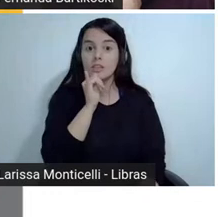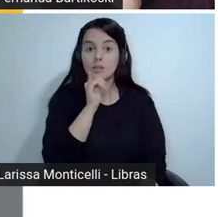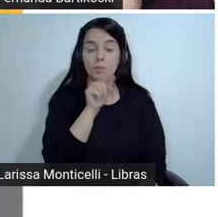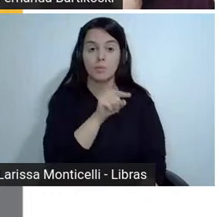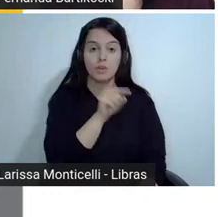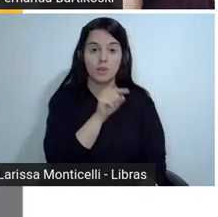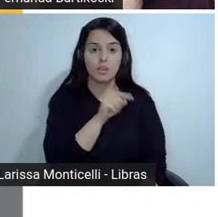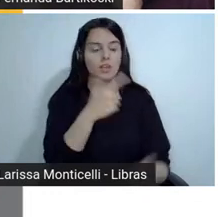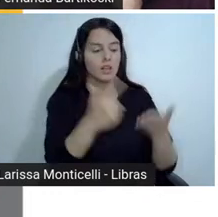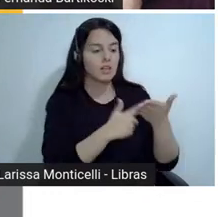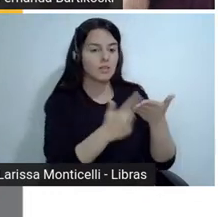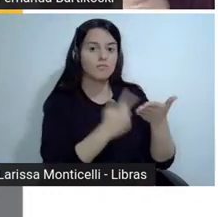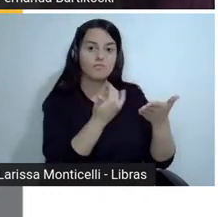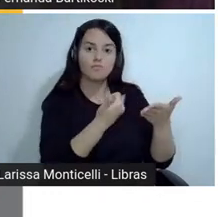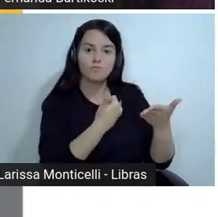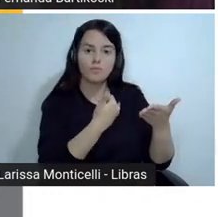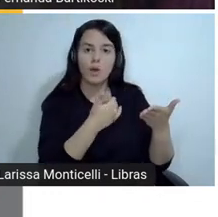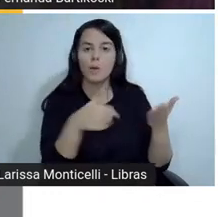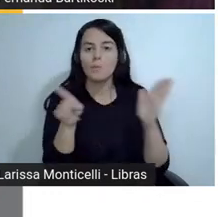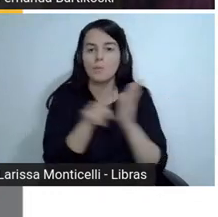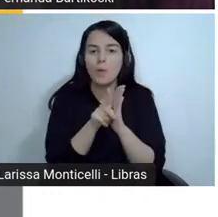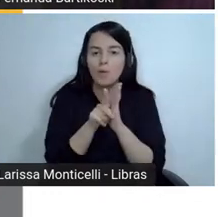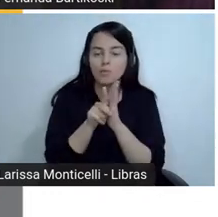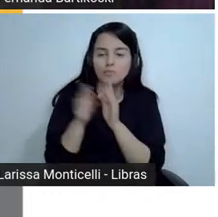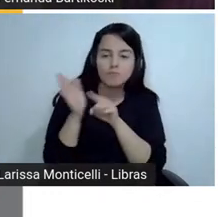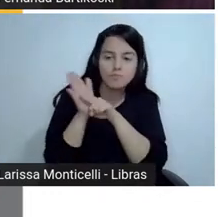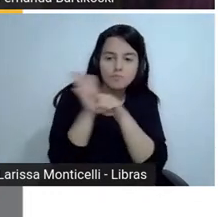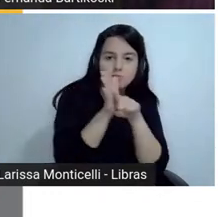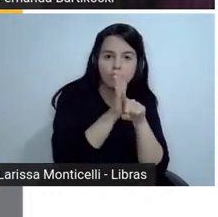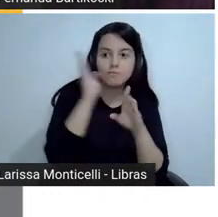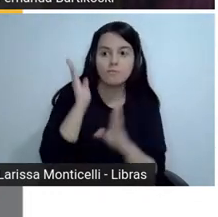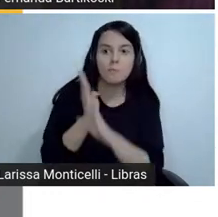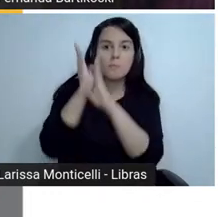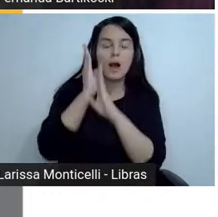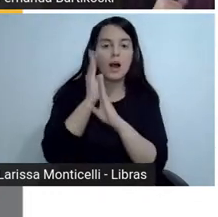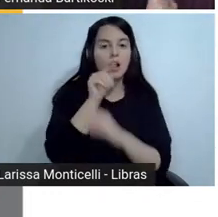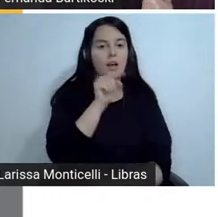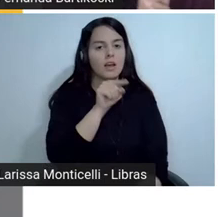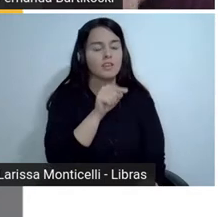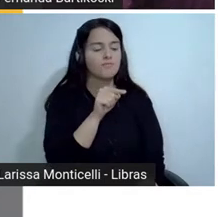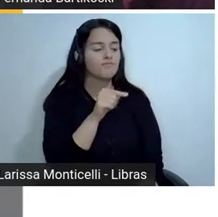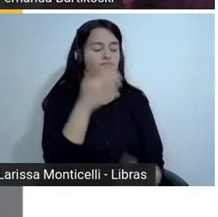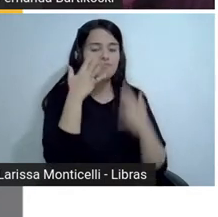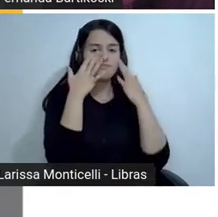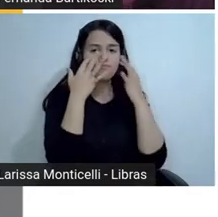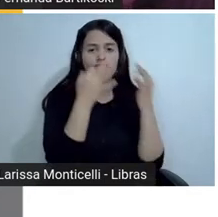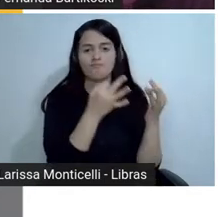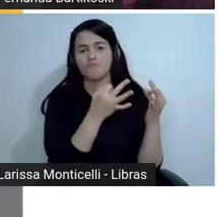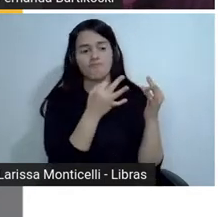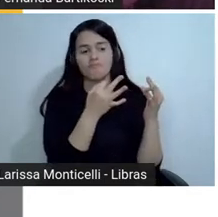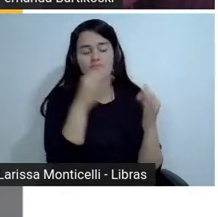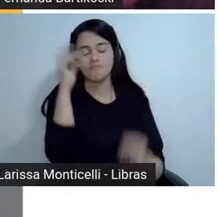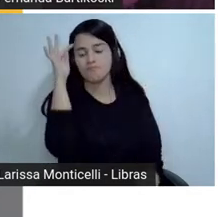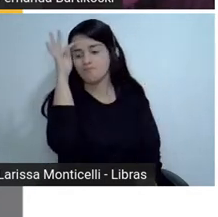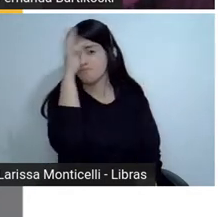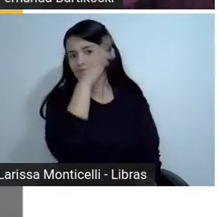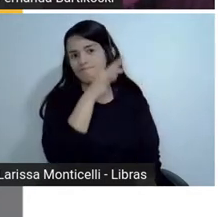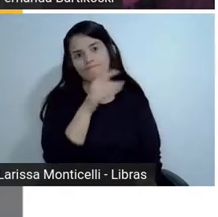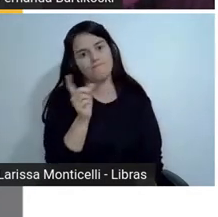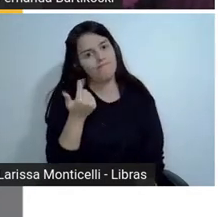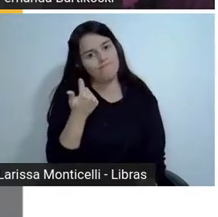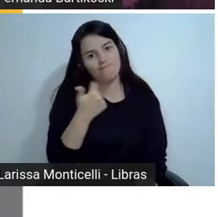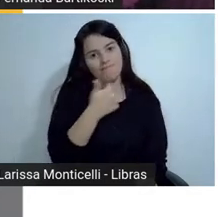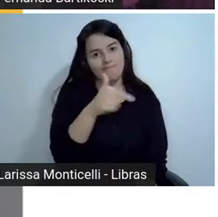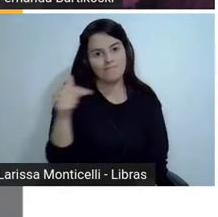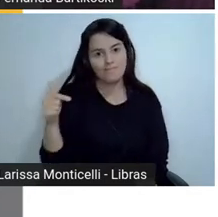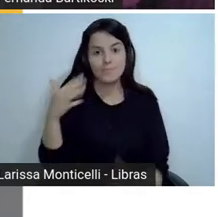passo. E uma, a professora, deixa eu botar aqui, a professora Clarice de Fratma Kramer